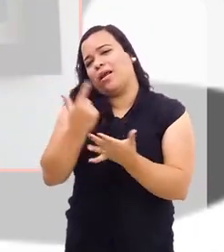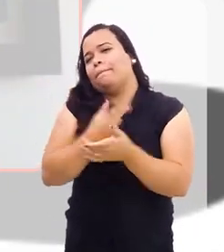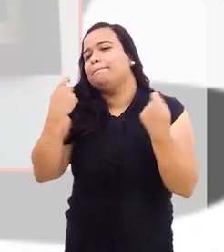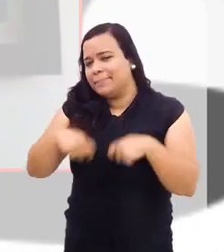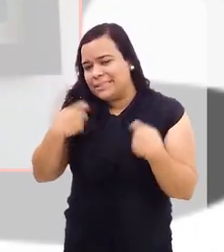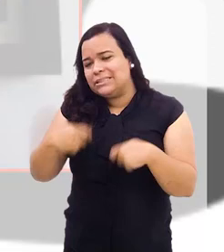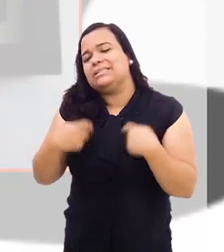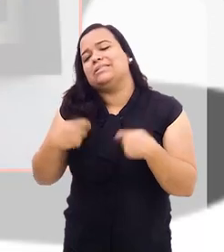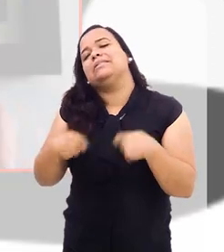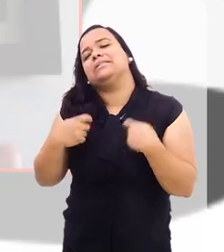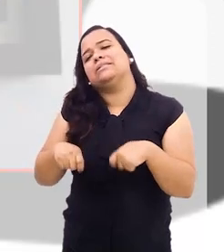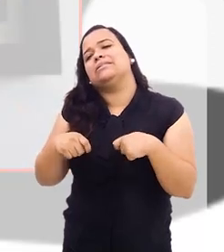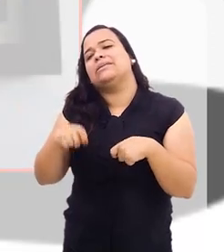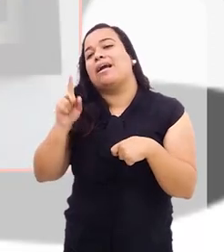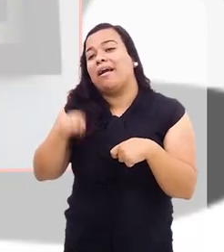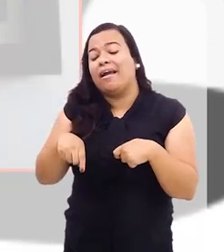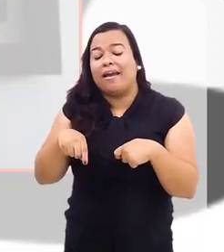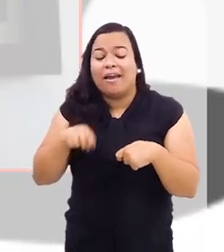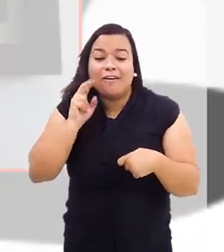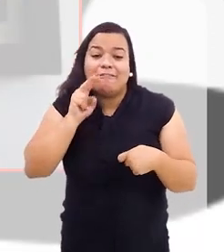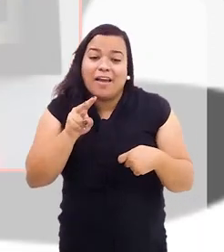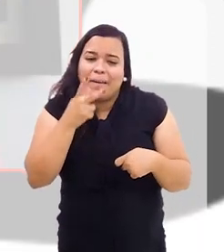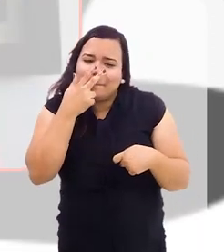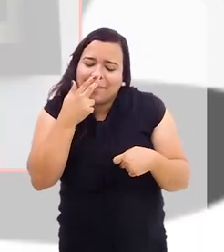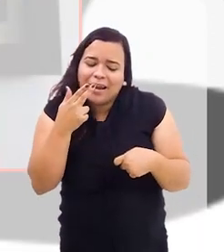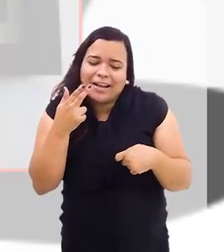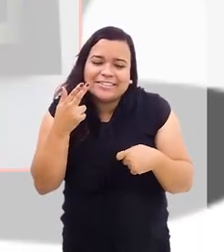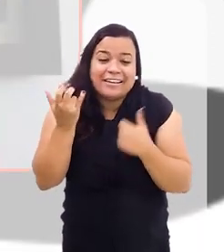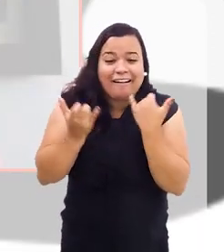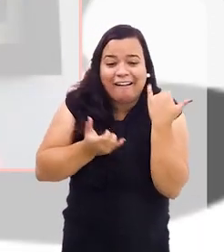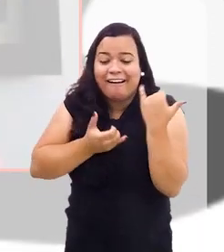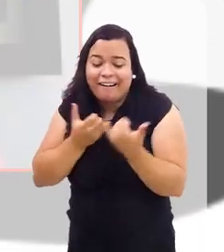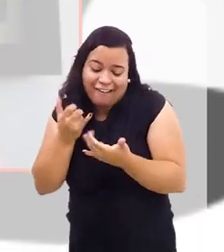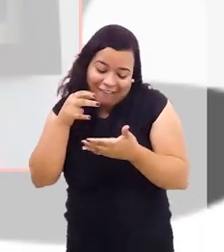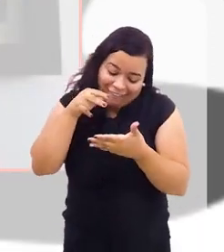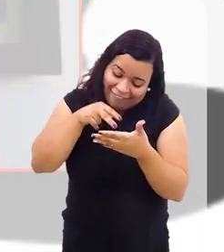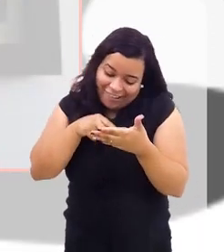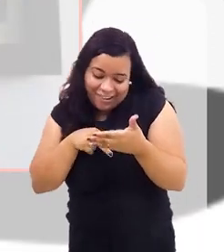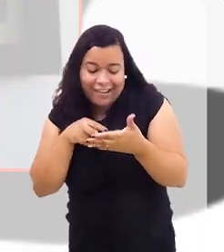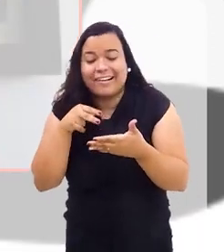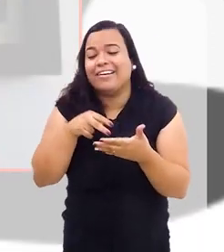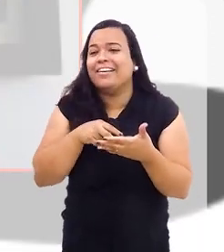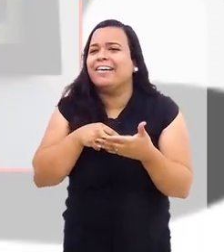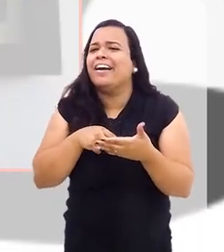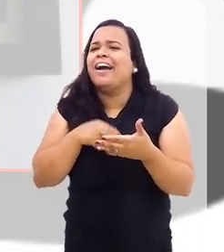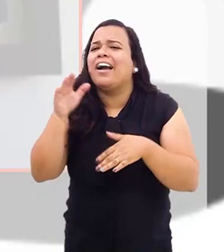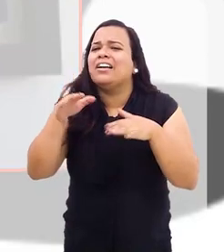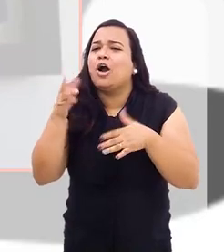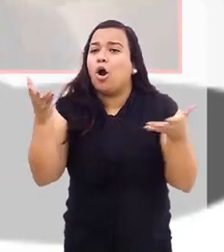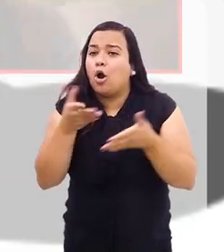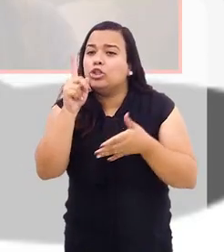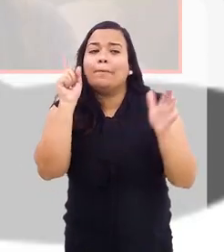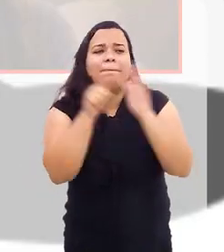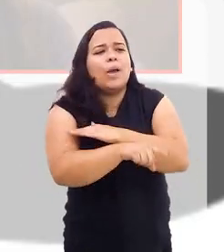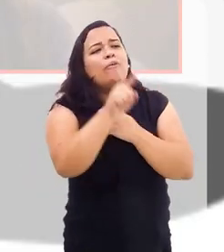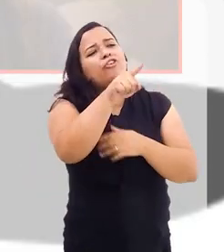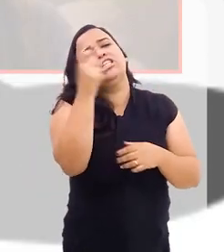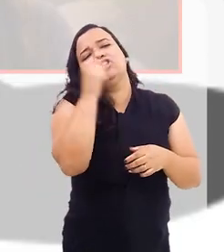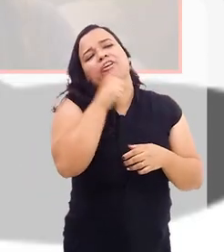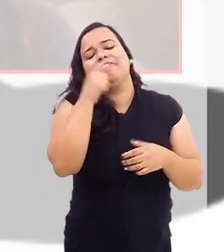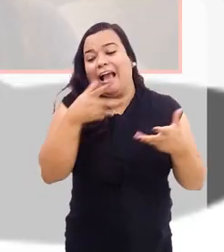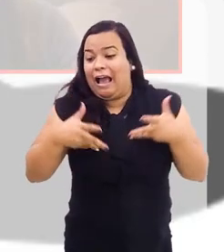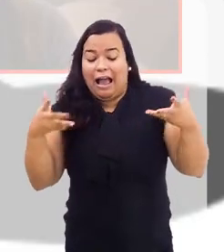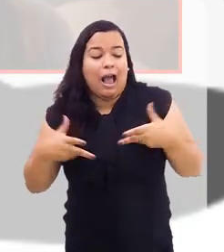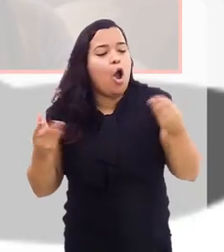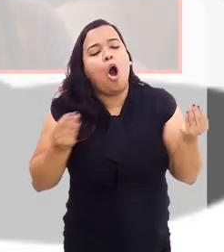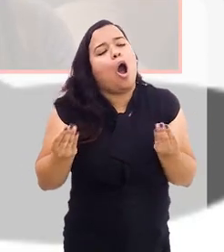tem que ser encarada como uma forma de entretenimento. Hoje em dia, se você olha, se pergunta para uma pessoa o que ela faz para se divertir, a leitura está lá